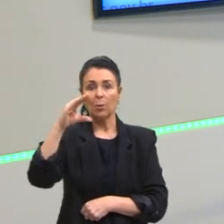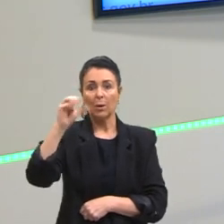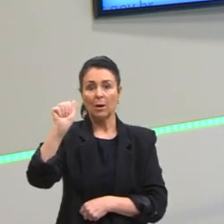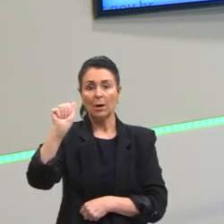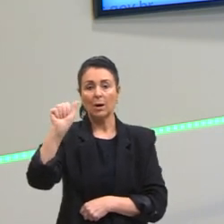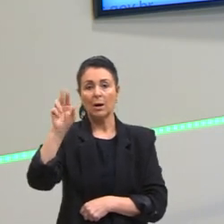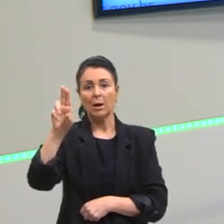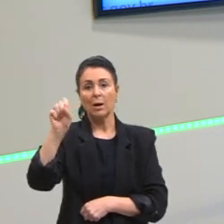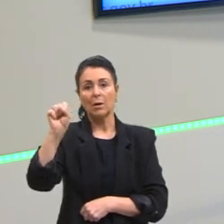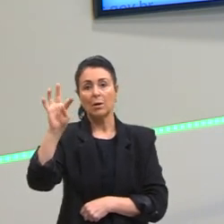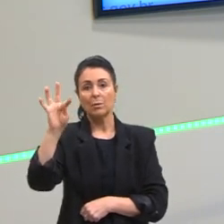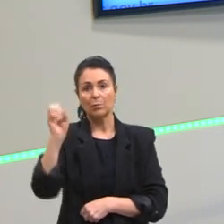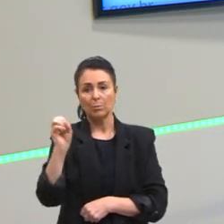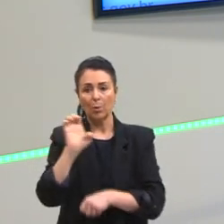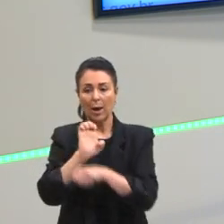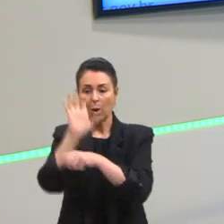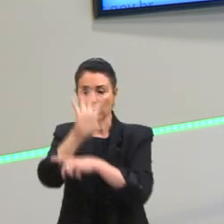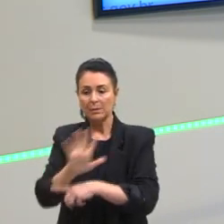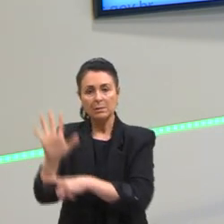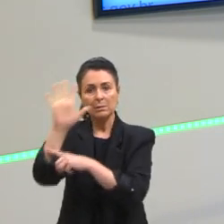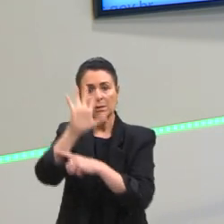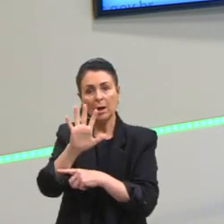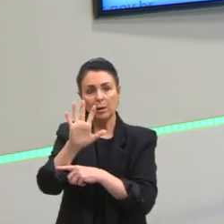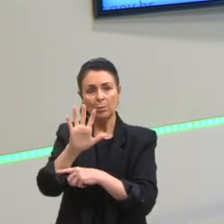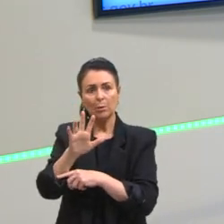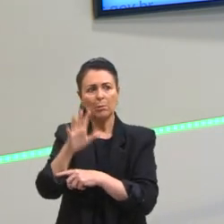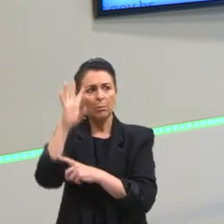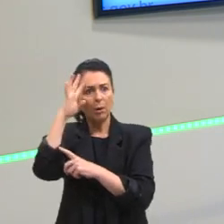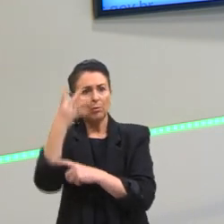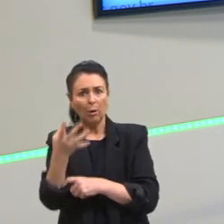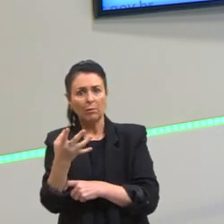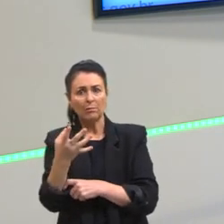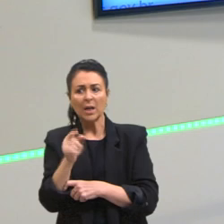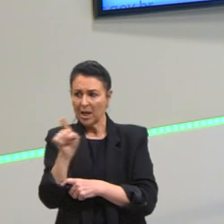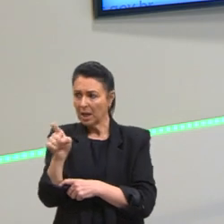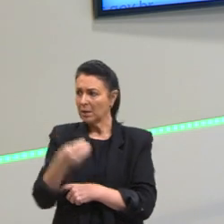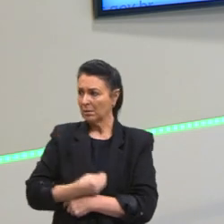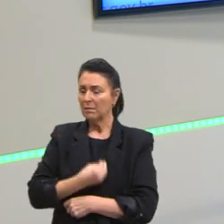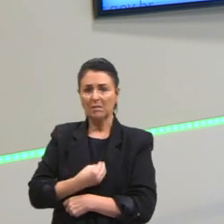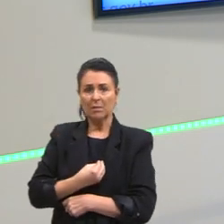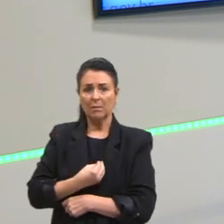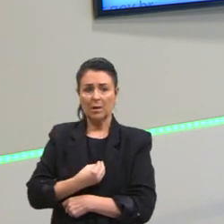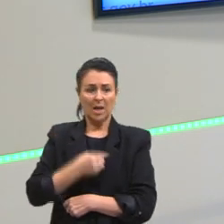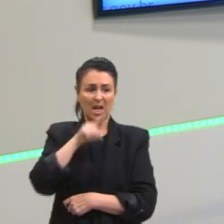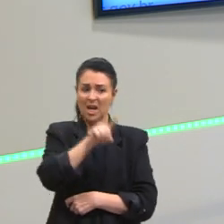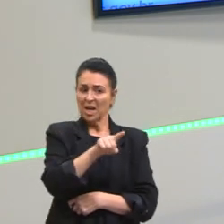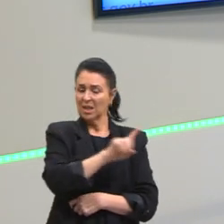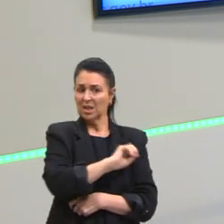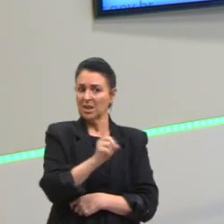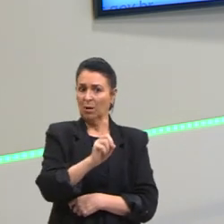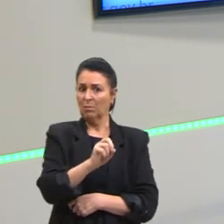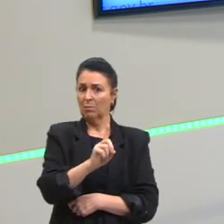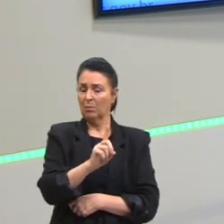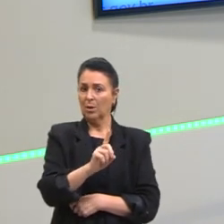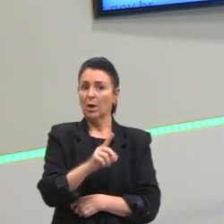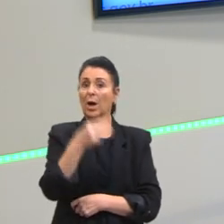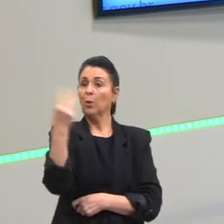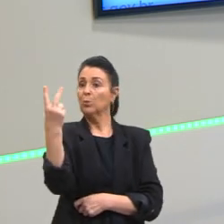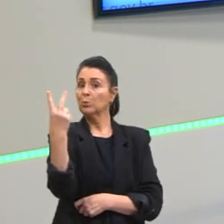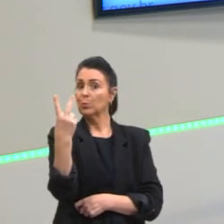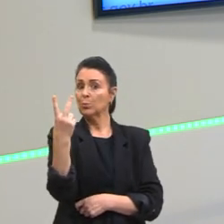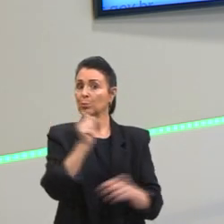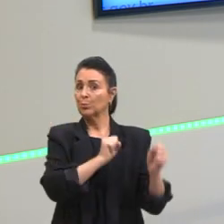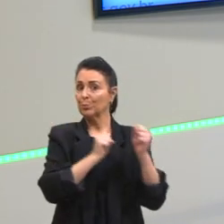quem governa, quem pode viver, então matar para viver. o biopoder é baseado